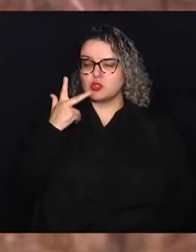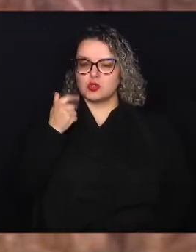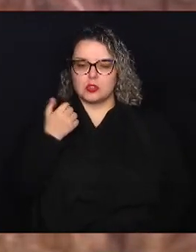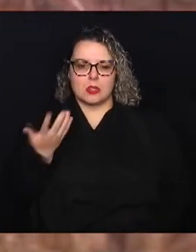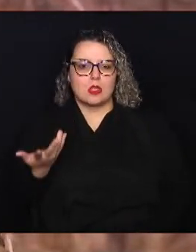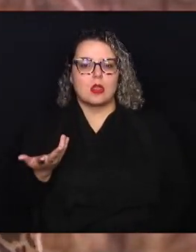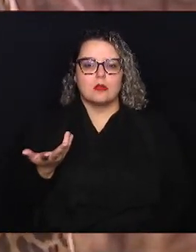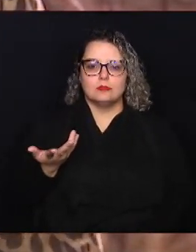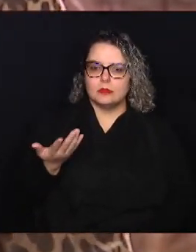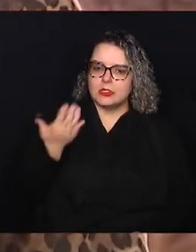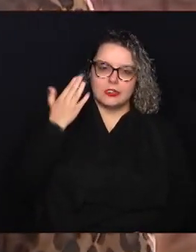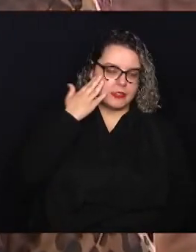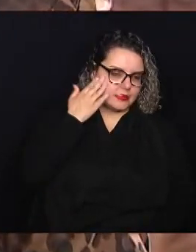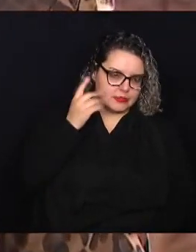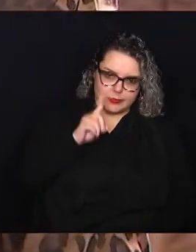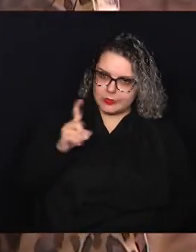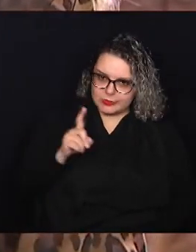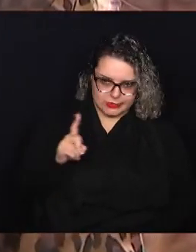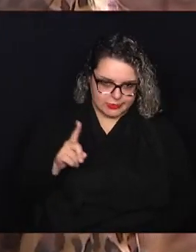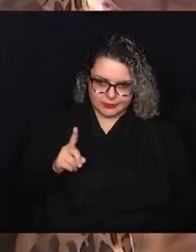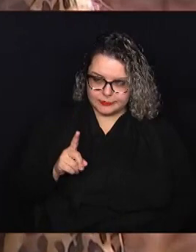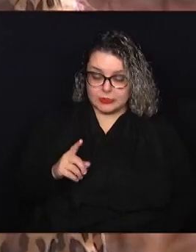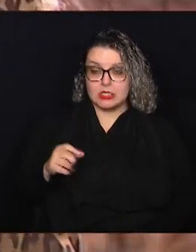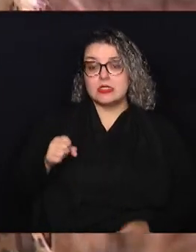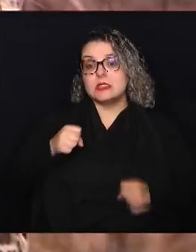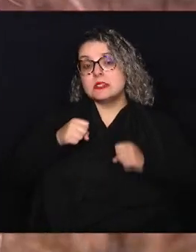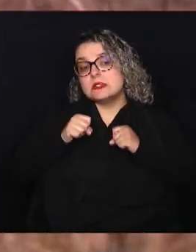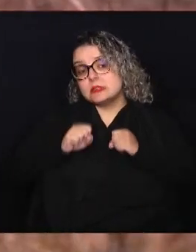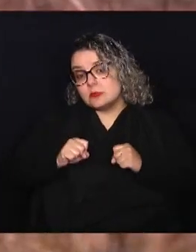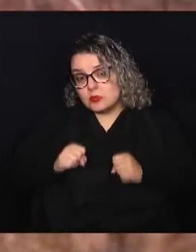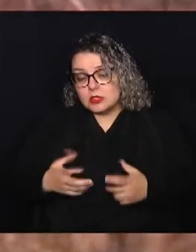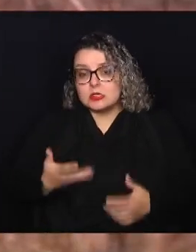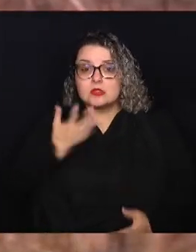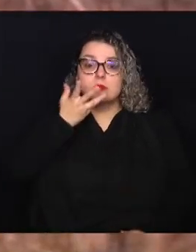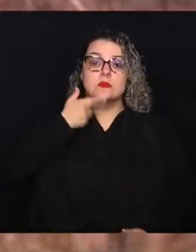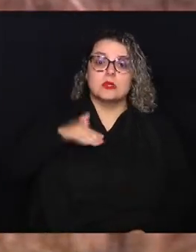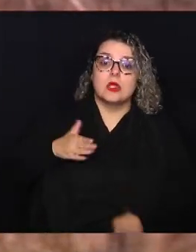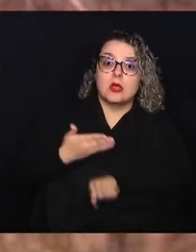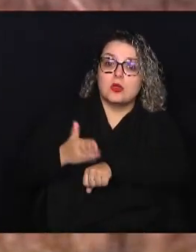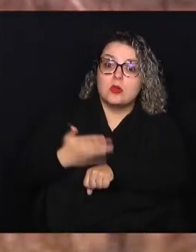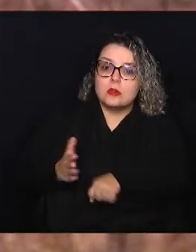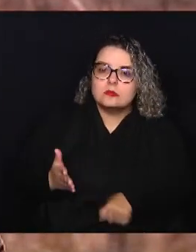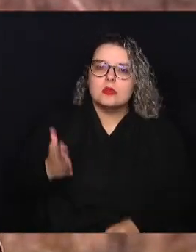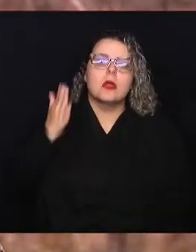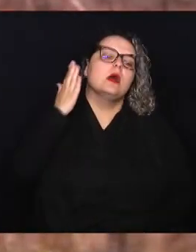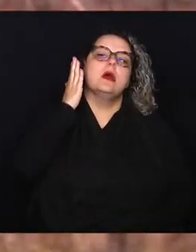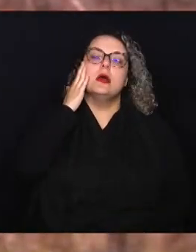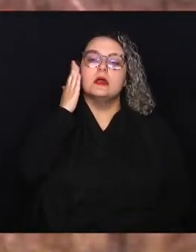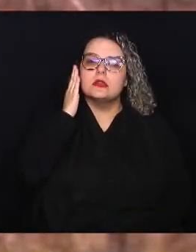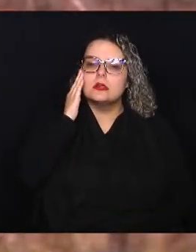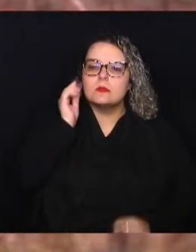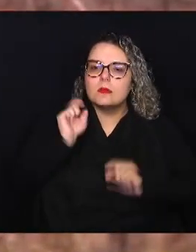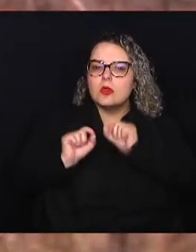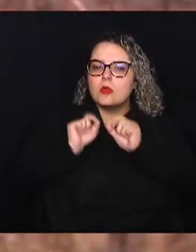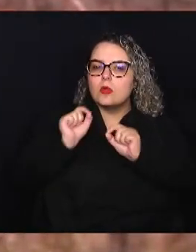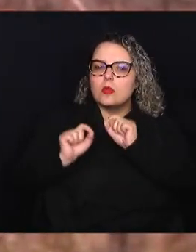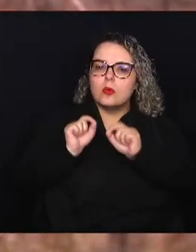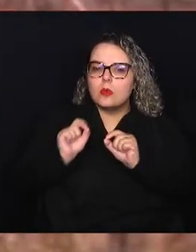E a gente sabe que realmente não é isso. E se a gente pode, desde criança, treiná-los a realmente entender o que o